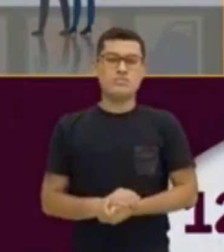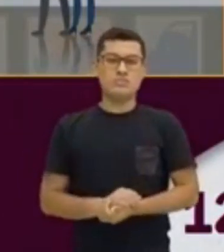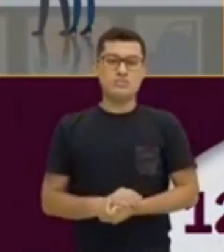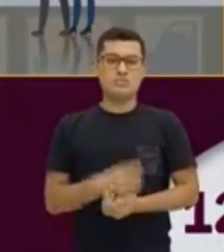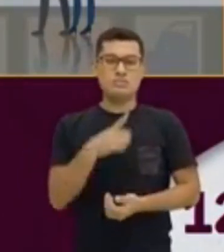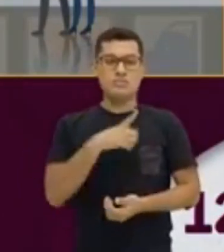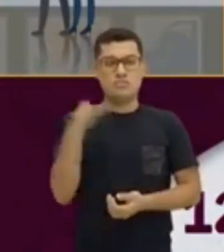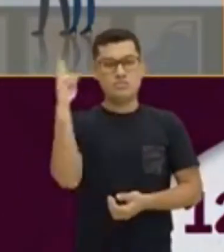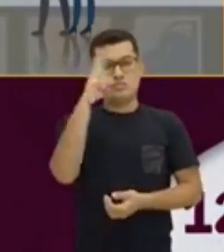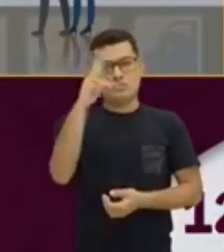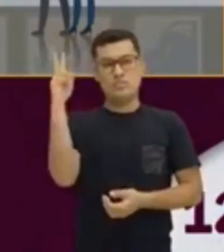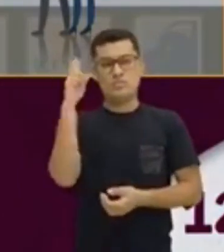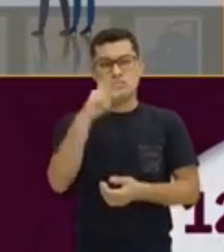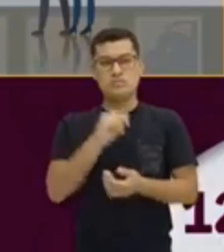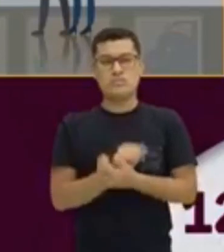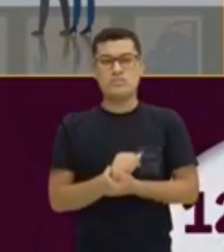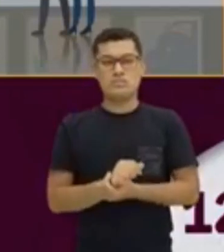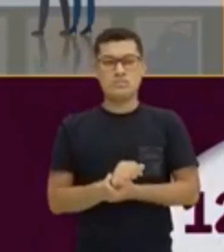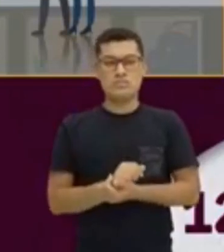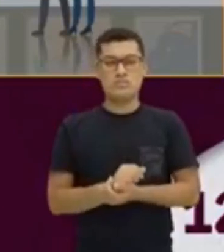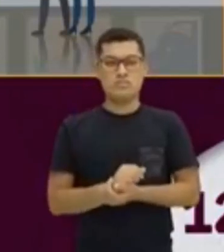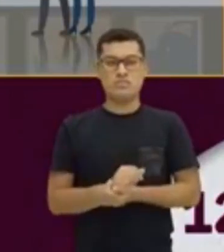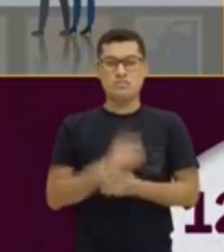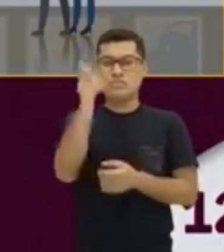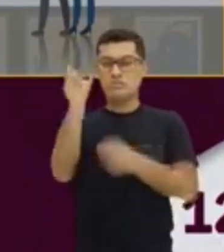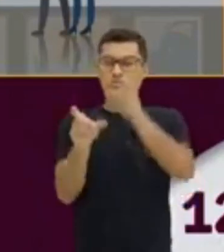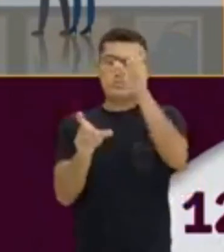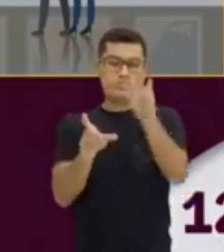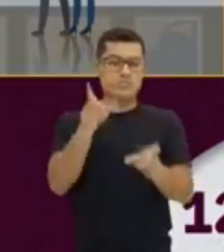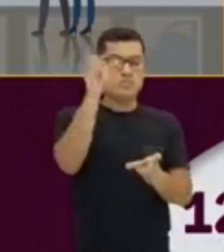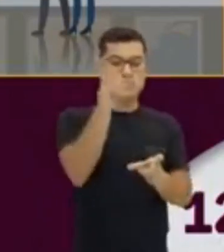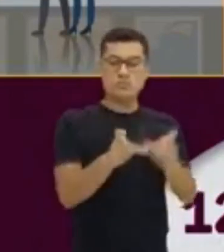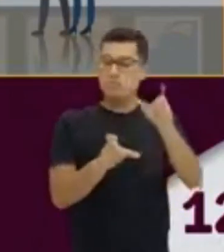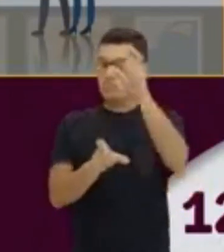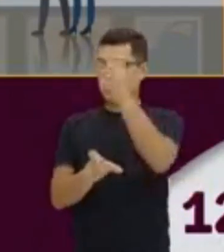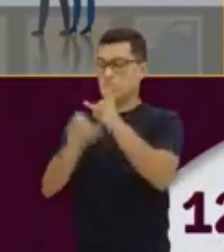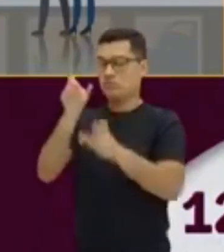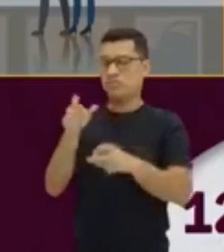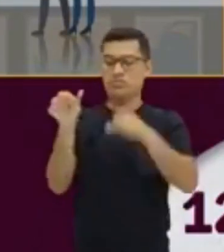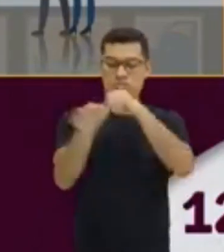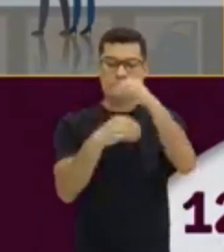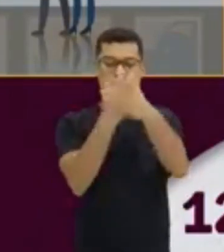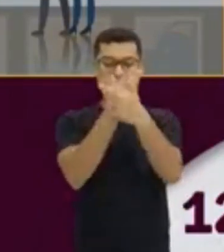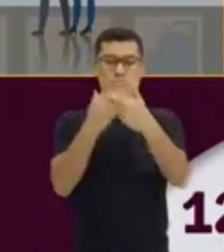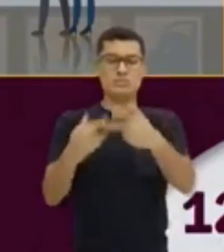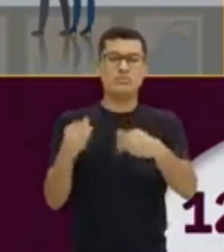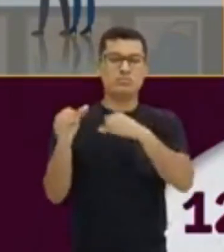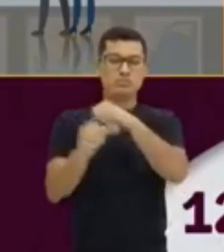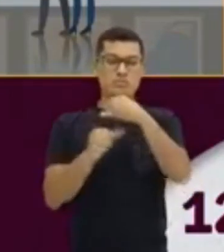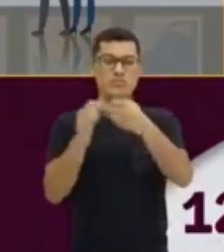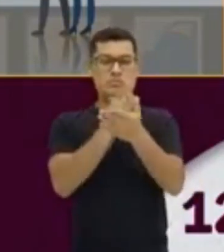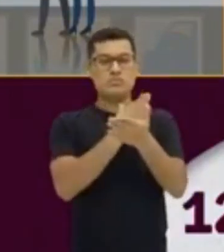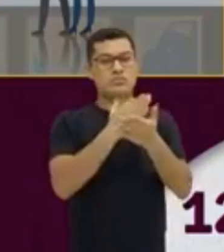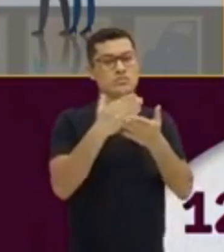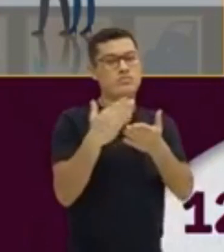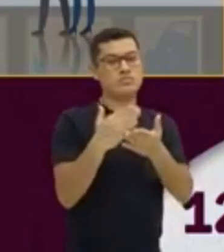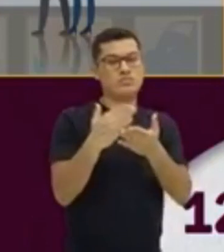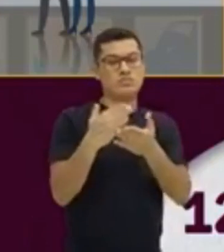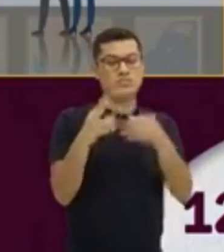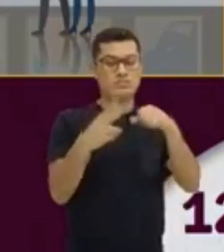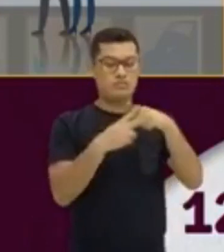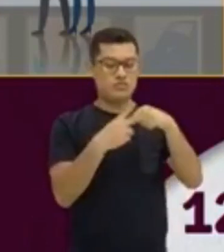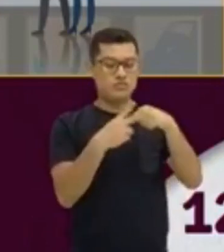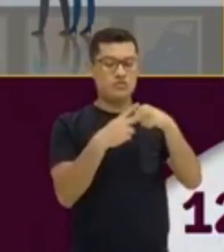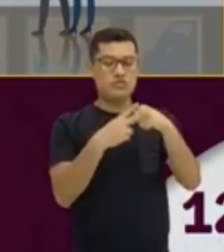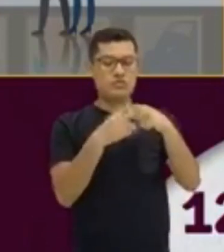tenho que lembrar que o sujeito é artista. Está no plural. Passo a frase, começo o verbo na frente.